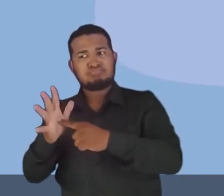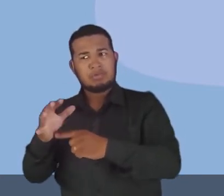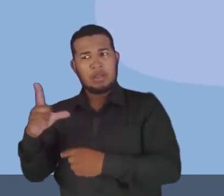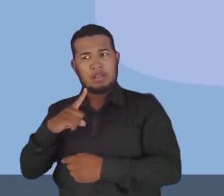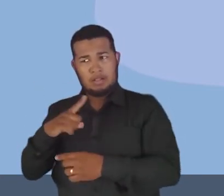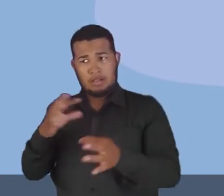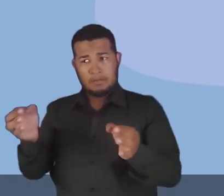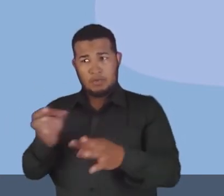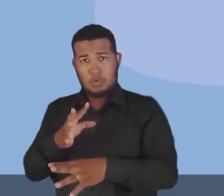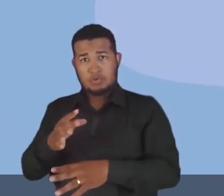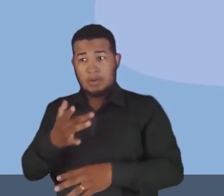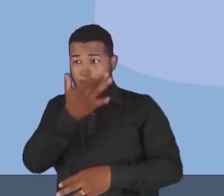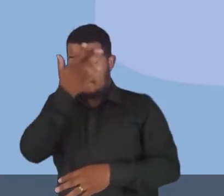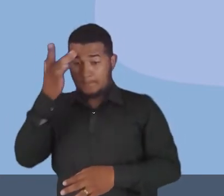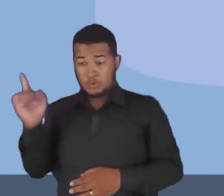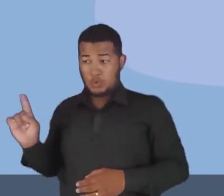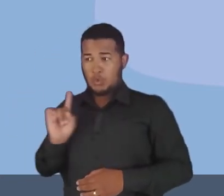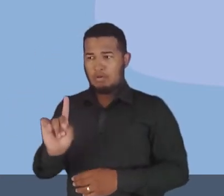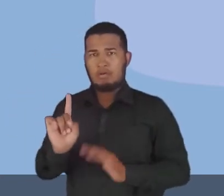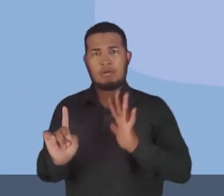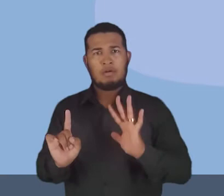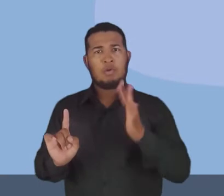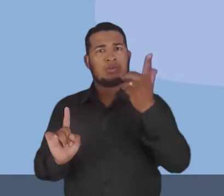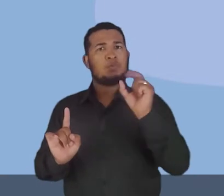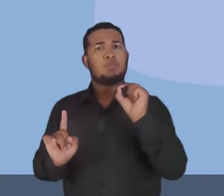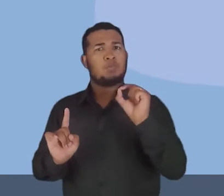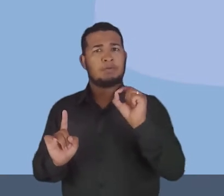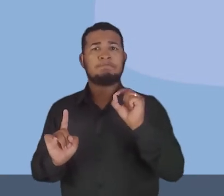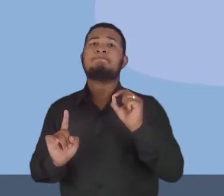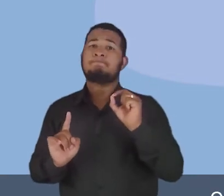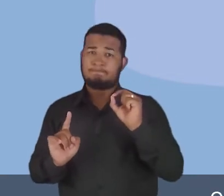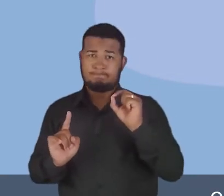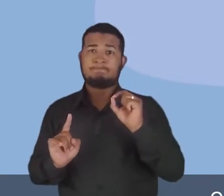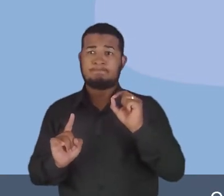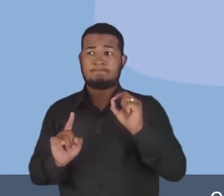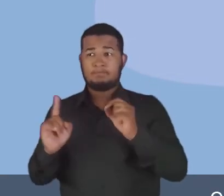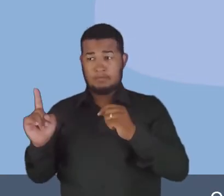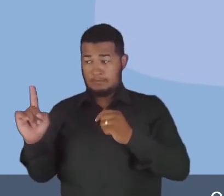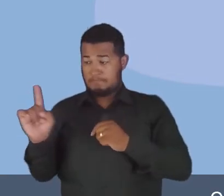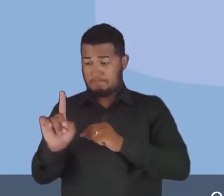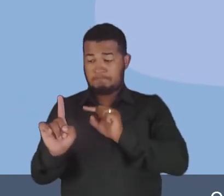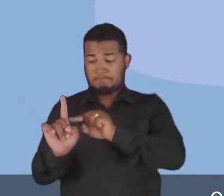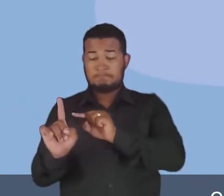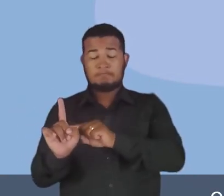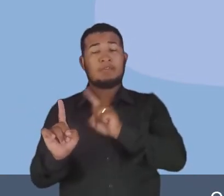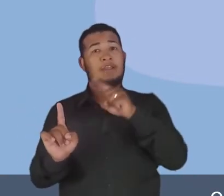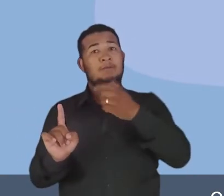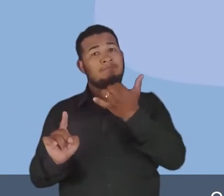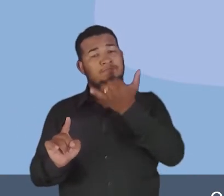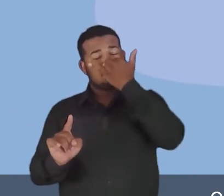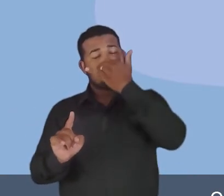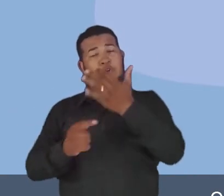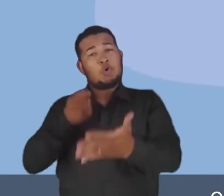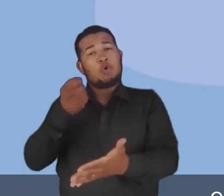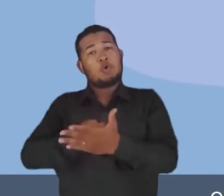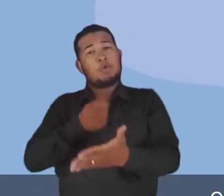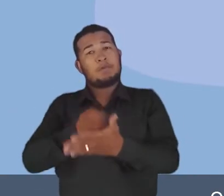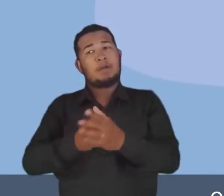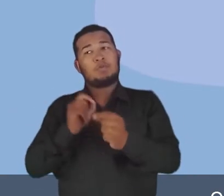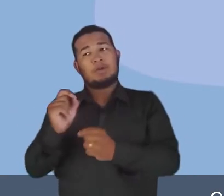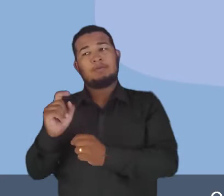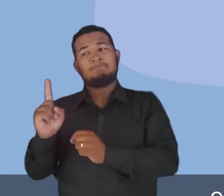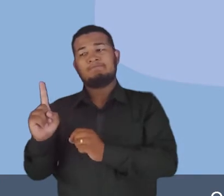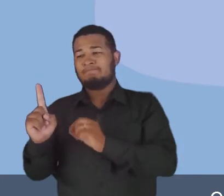trabalhador rural? Então, olha bem o que vai acontecer. O trabalhador rural é obrigado a